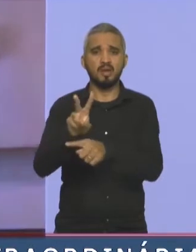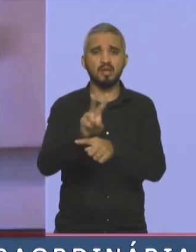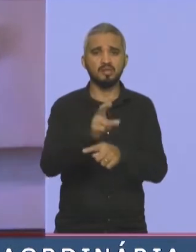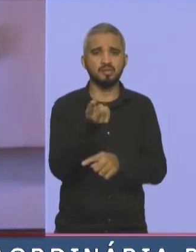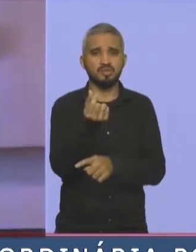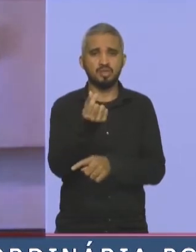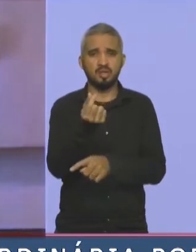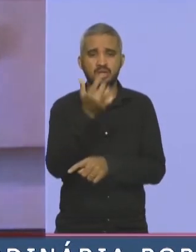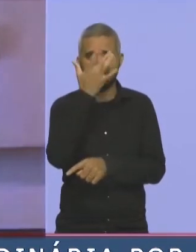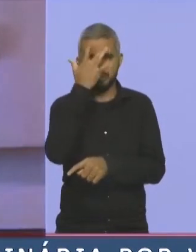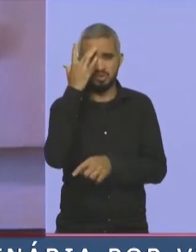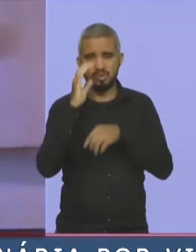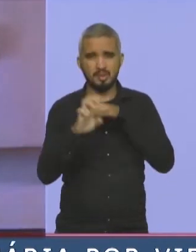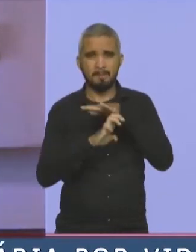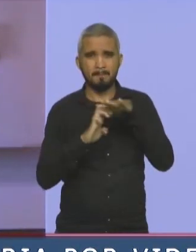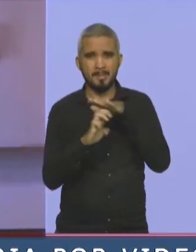econômica,